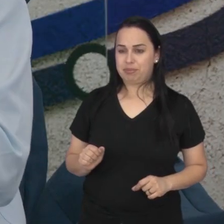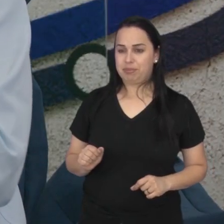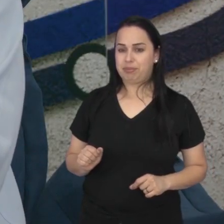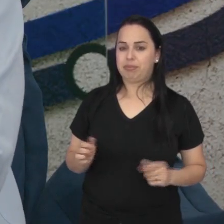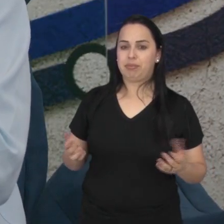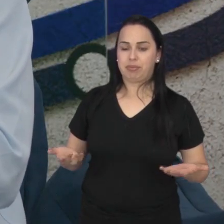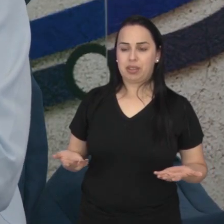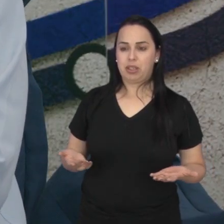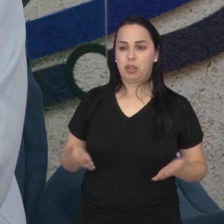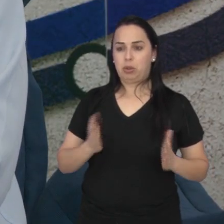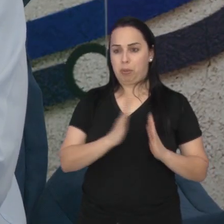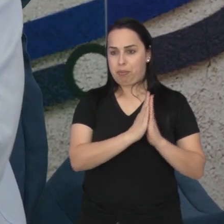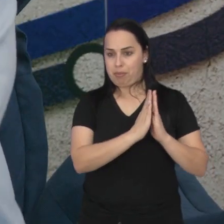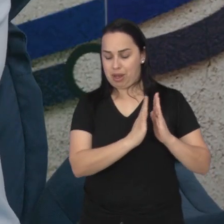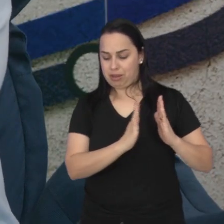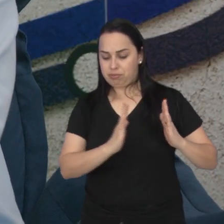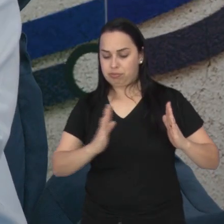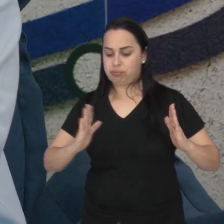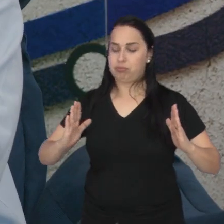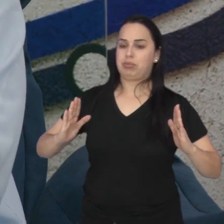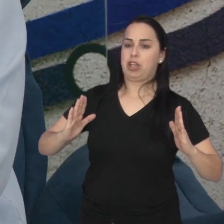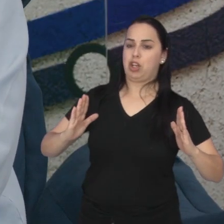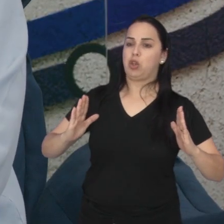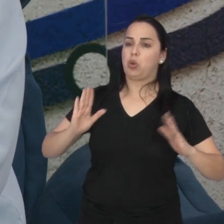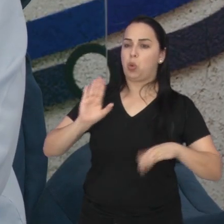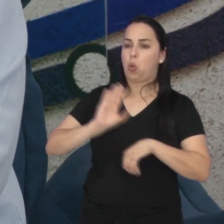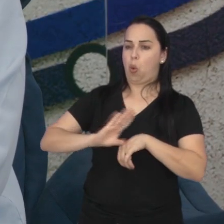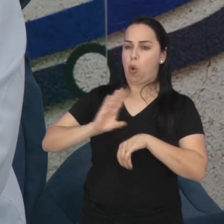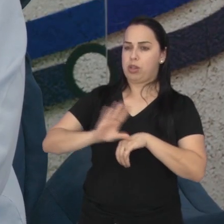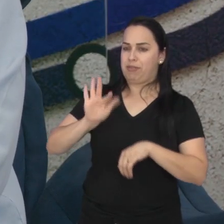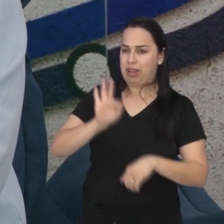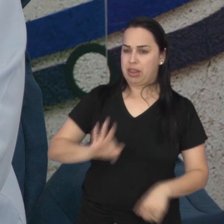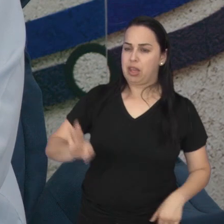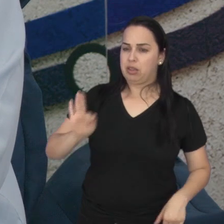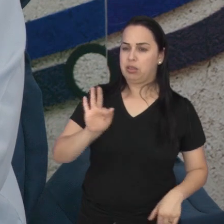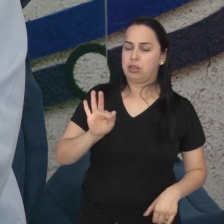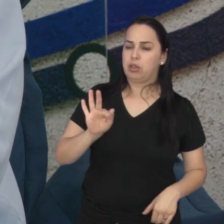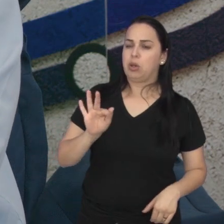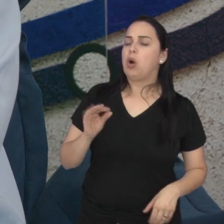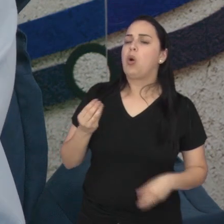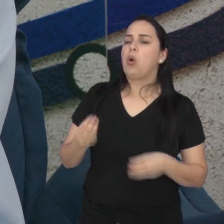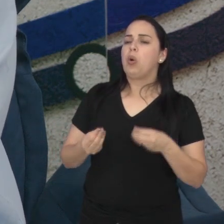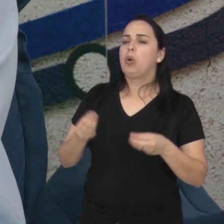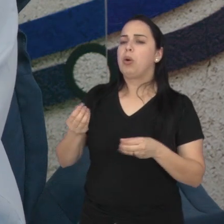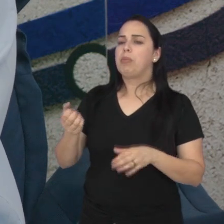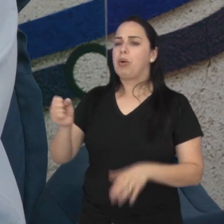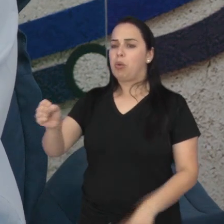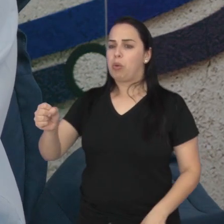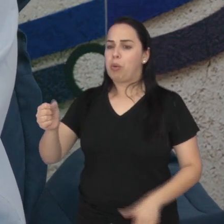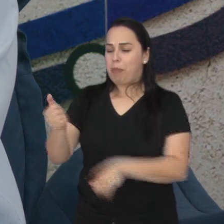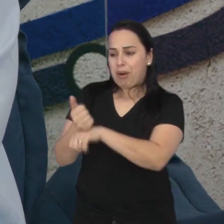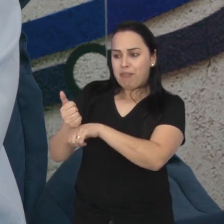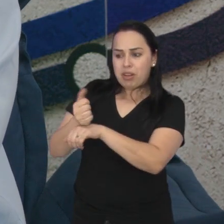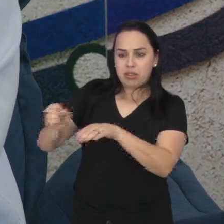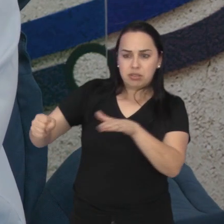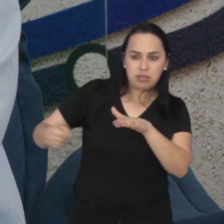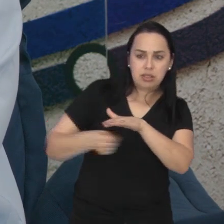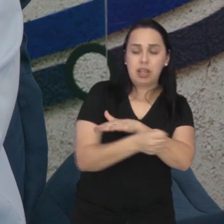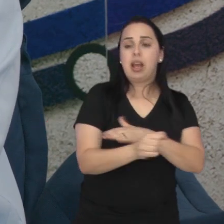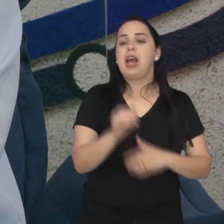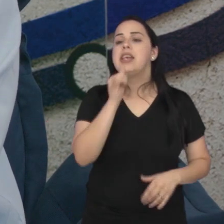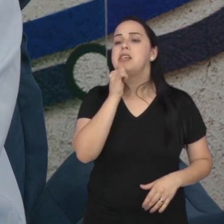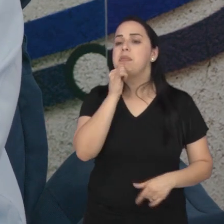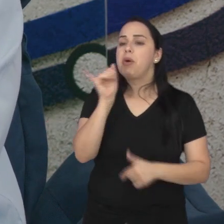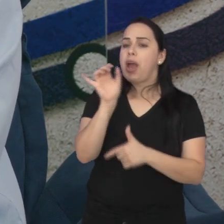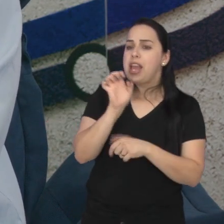depois que, durante mesmo a faculdade, como que é a iniciação desse profissional? Tem a fase